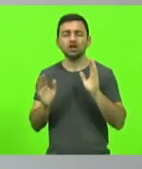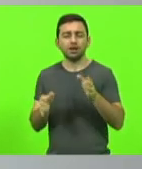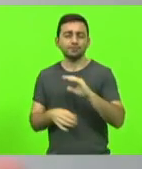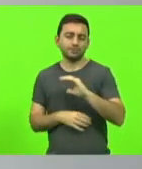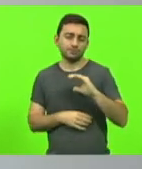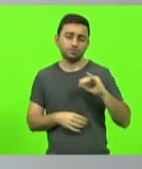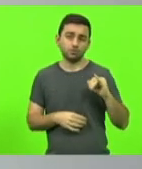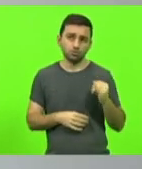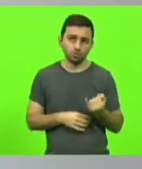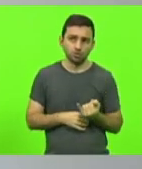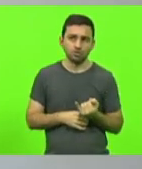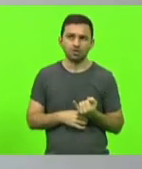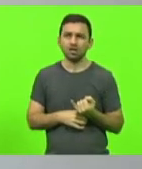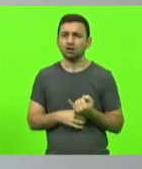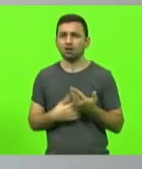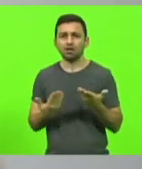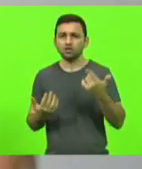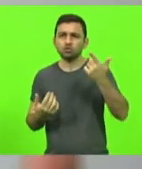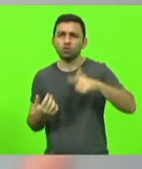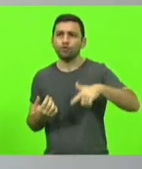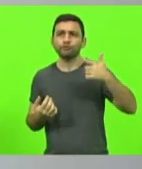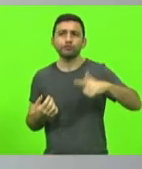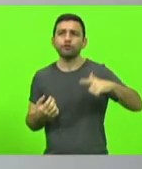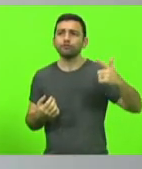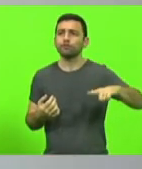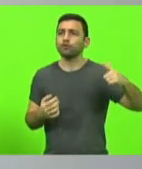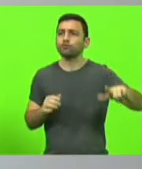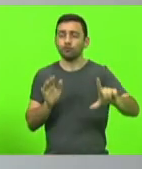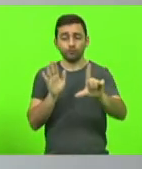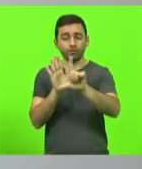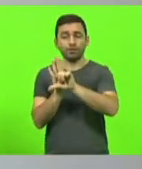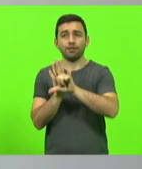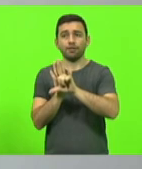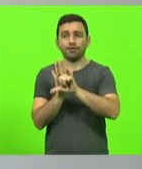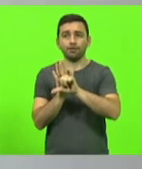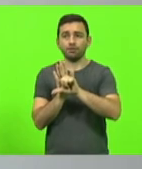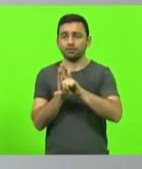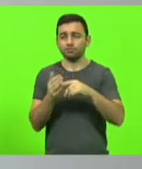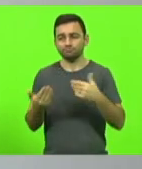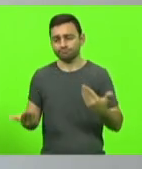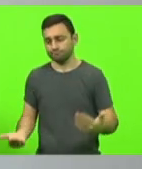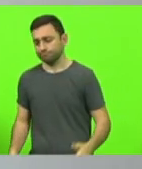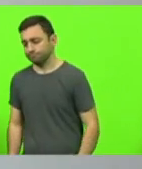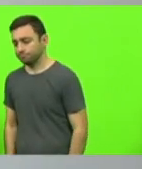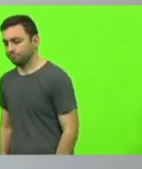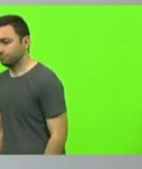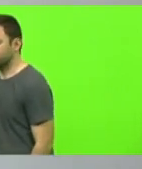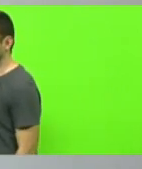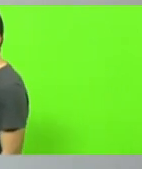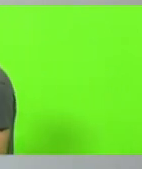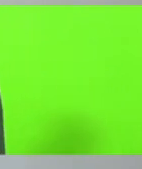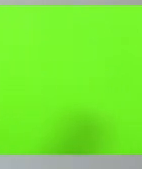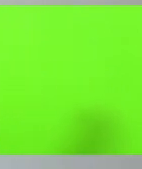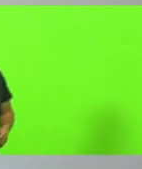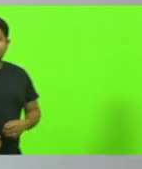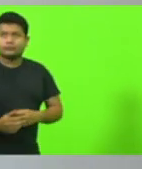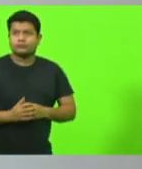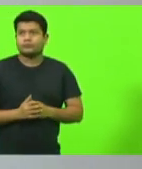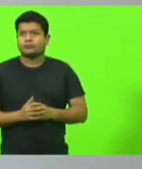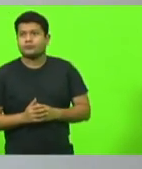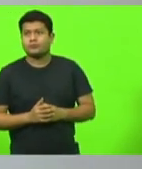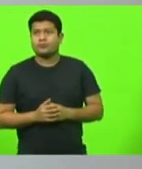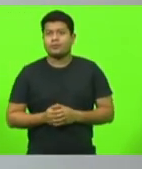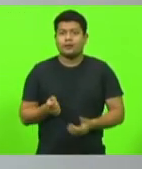Ah, mas é redundante estar fazendo mais uma lei, sim, porque a gente vai punir aquele que leva o boi, aquele que está no terreno